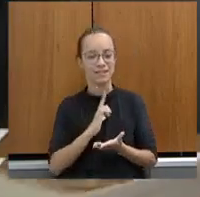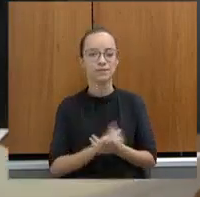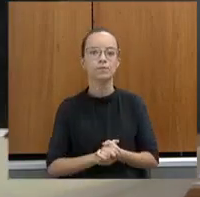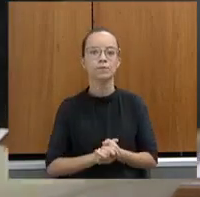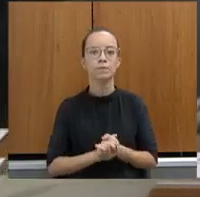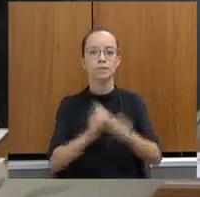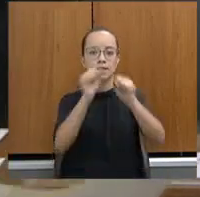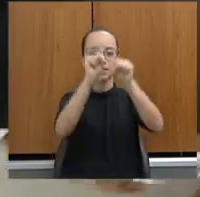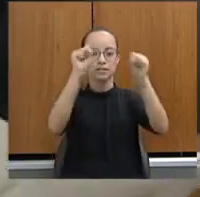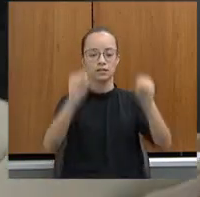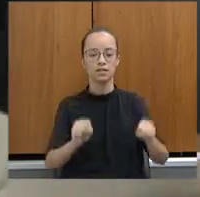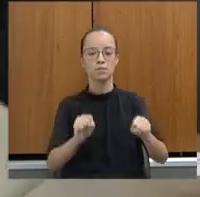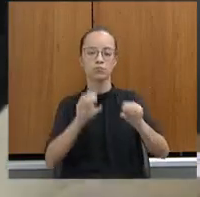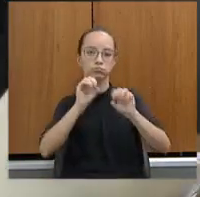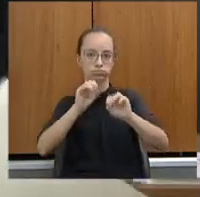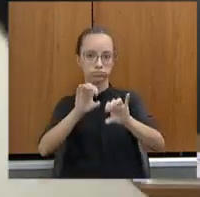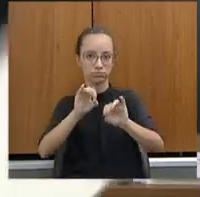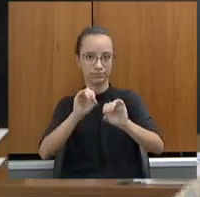Sistema sócio-educativo.